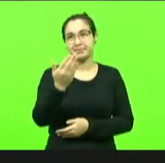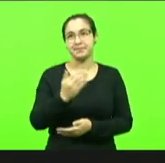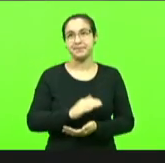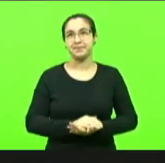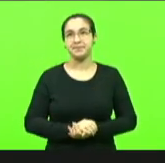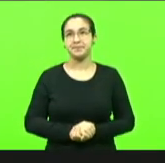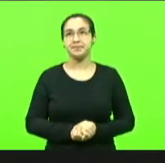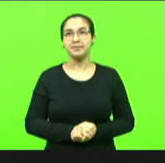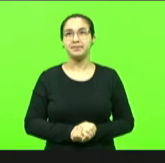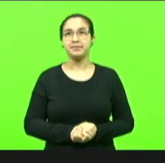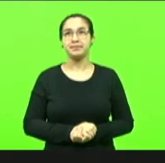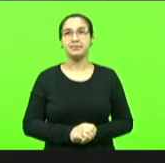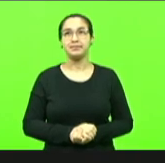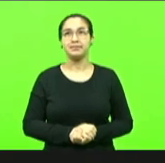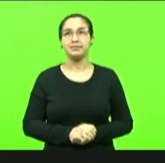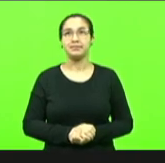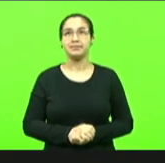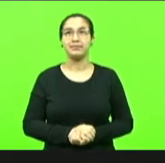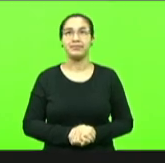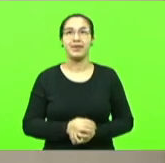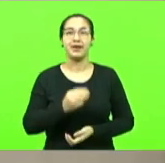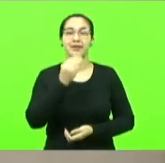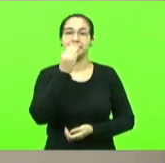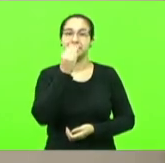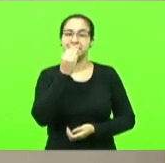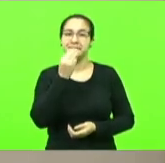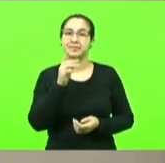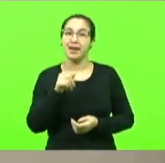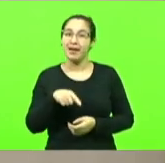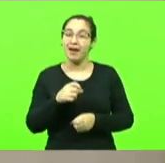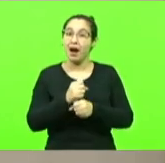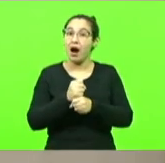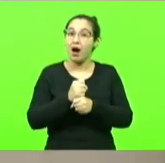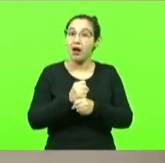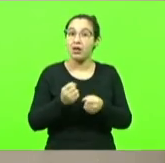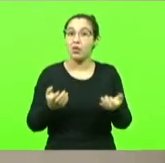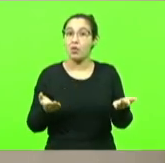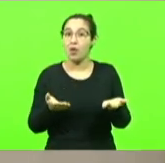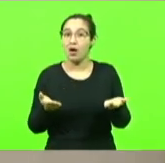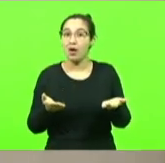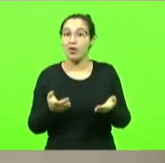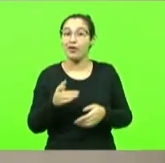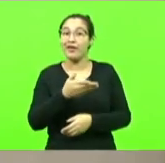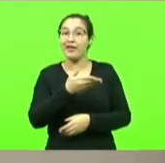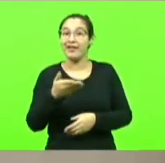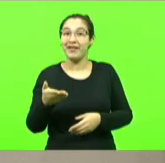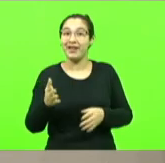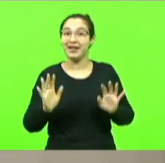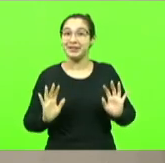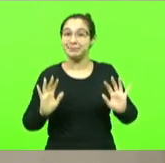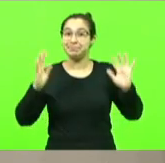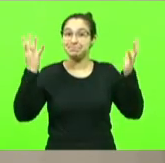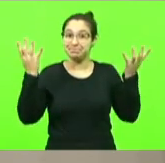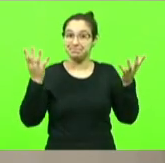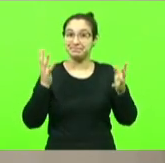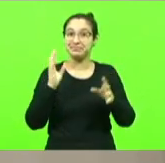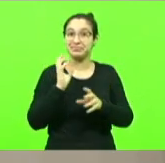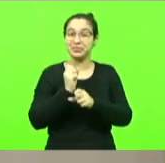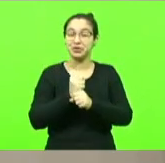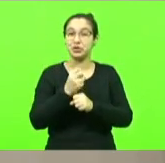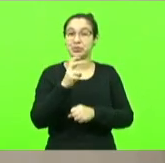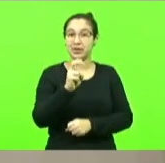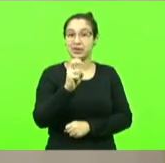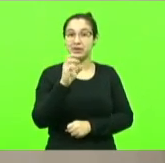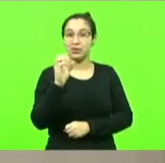na verdade deputado Sol Pelsa este ano o cooperativismo está em festa são 50 anos e ontem nós tivemos a alegria de estar